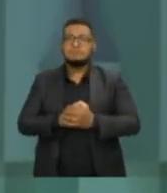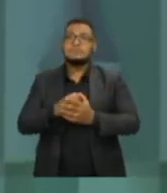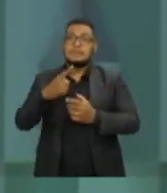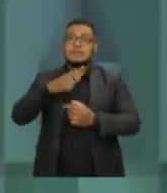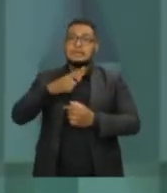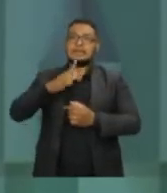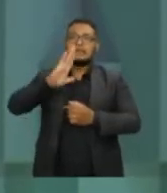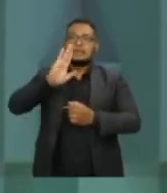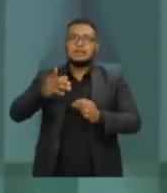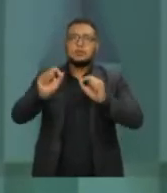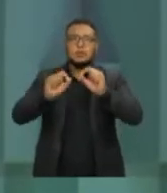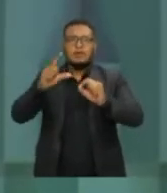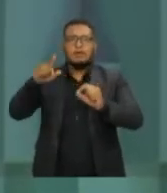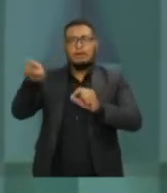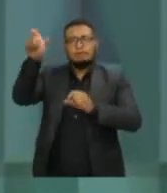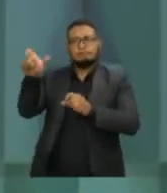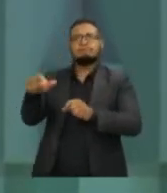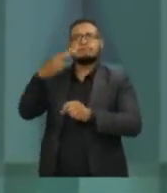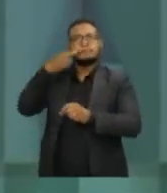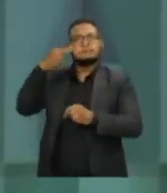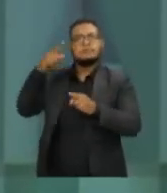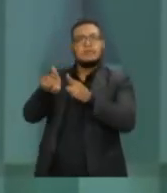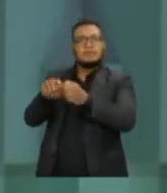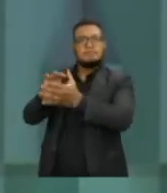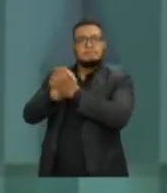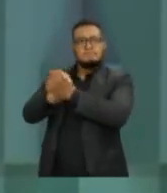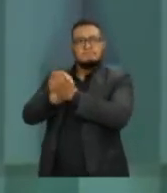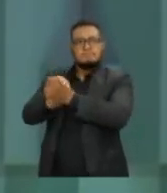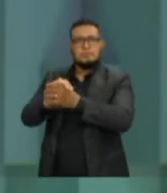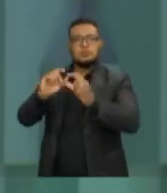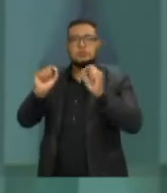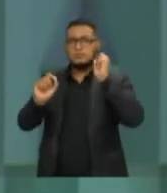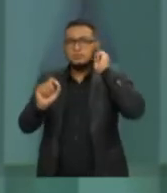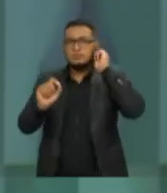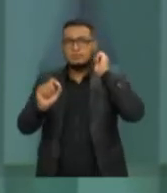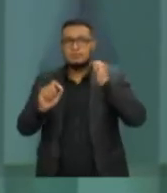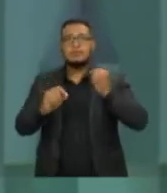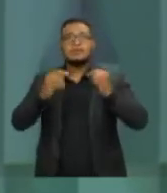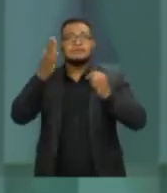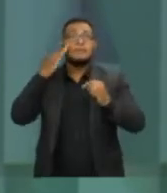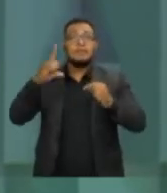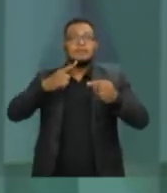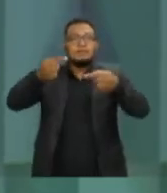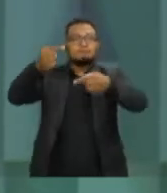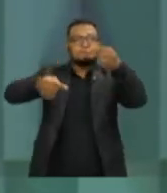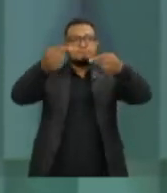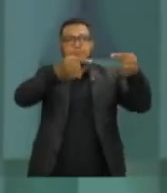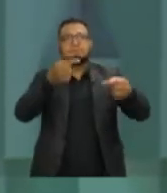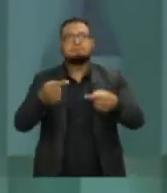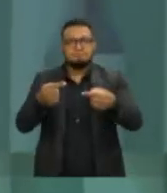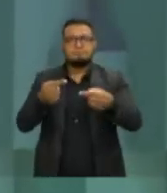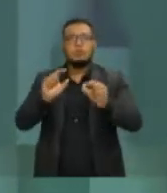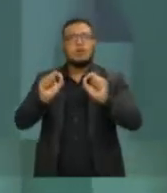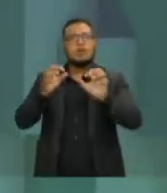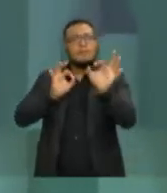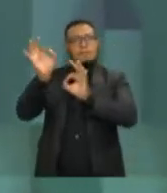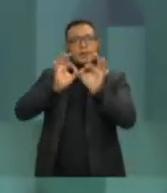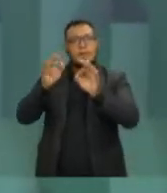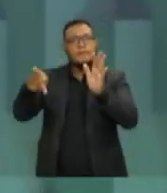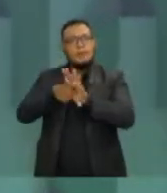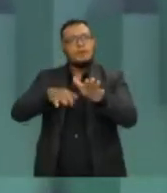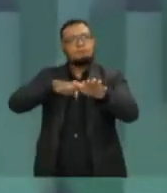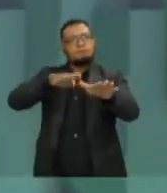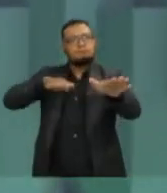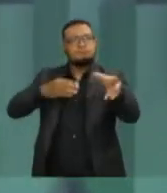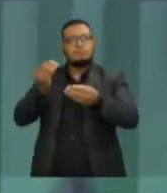Gazeta. Cumprimentar o candidato. Nós temos, naturalmente, uma prática de fazer um debate sobre o plano diretor urbano,